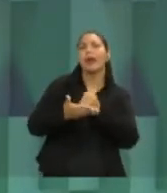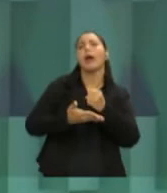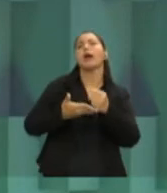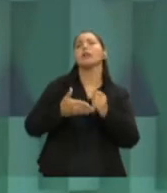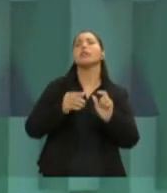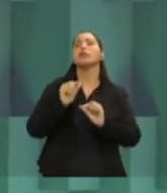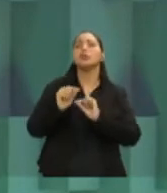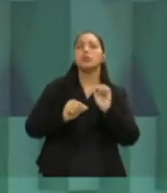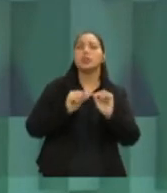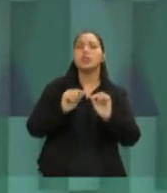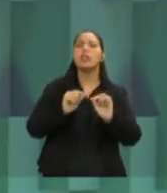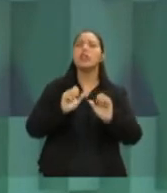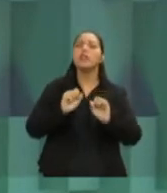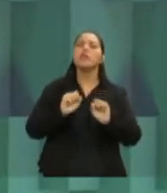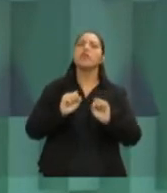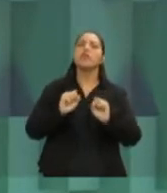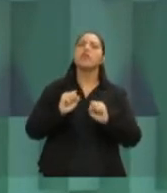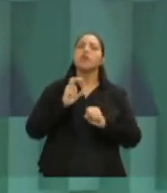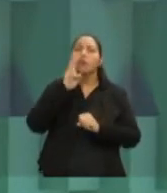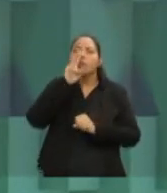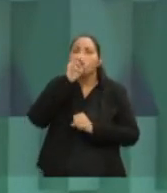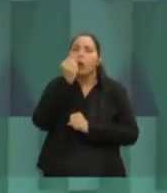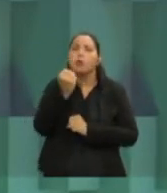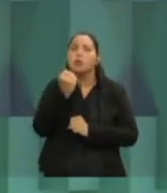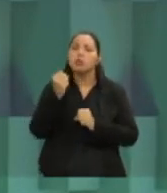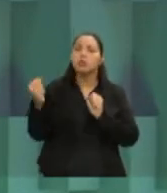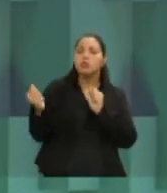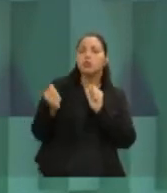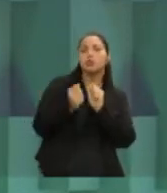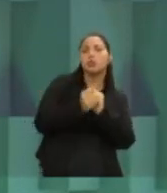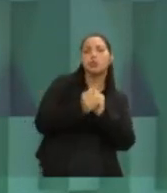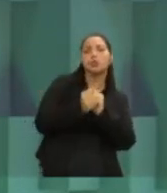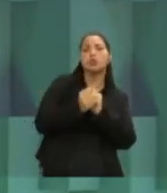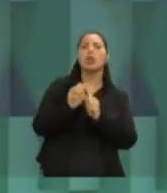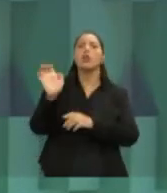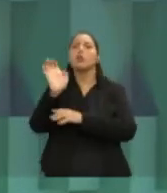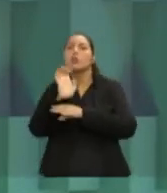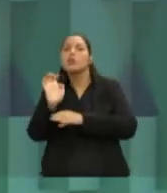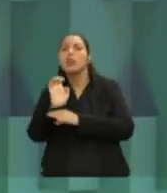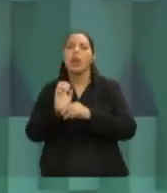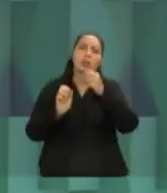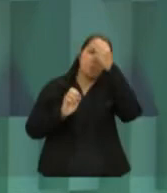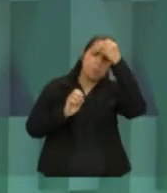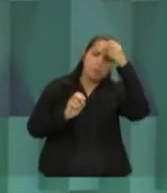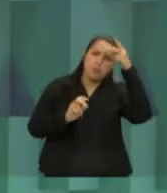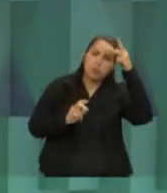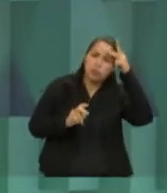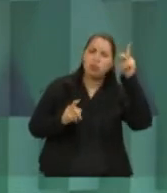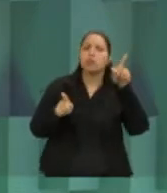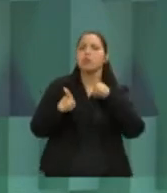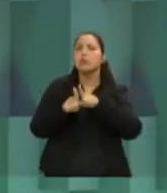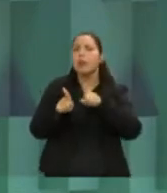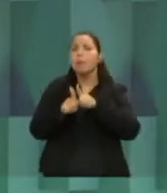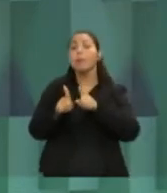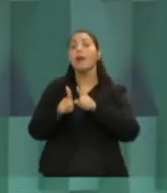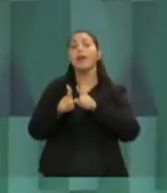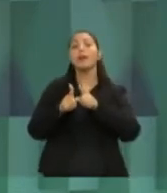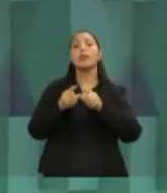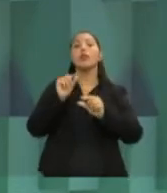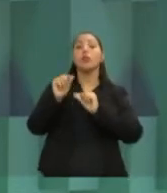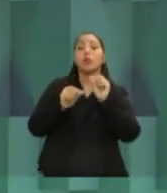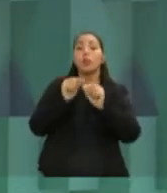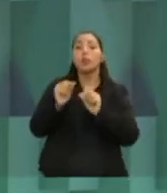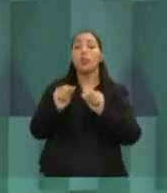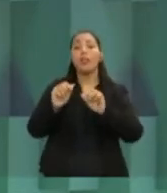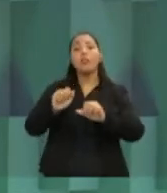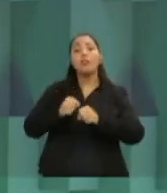principalmente do Estado e da União, na questão do combate à droga, a Constituição determina isso. Nós vamos, naturalmente, reforçar a guarda